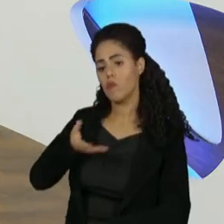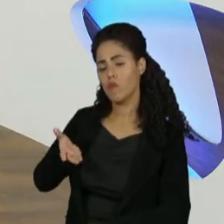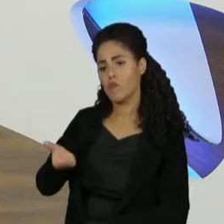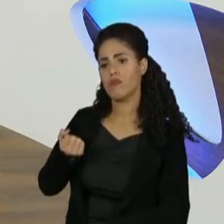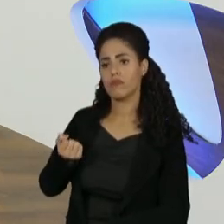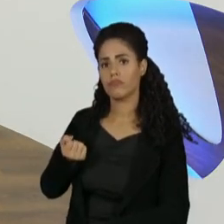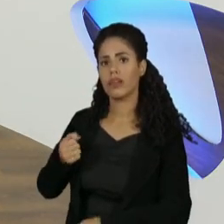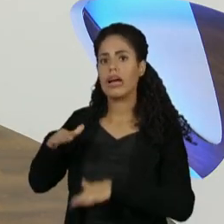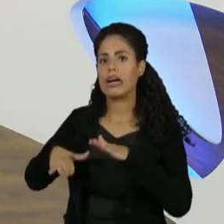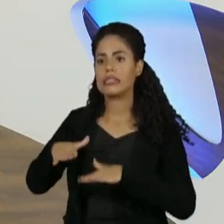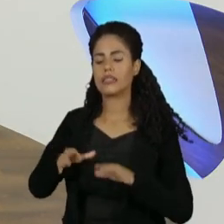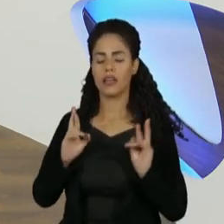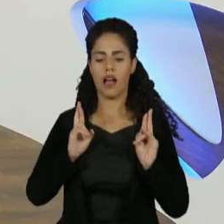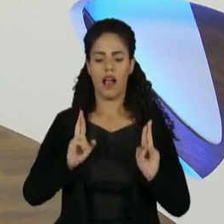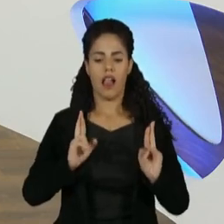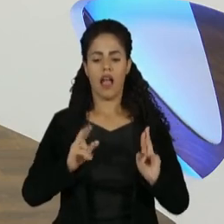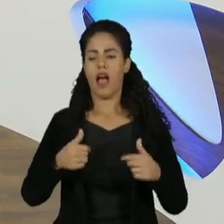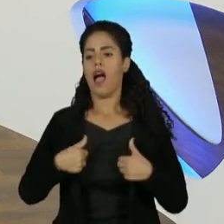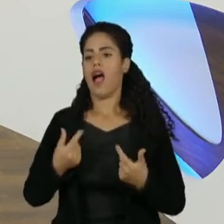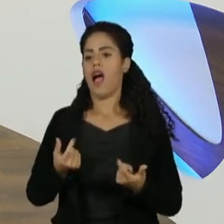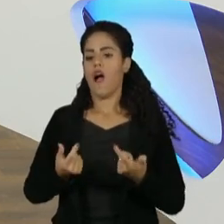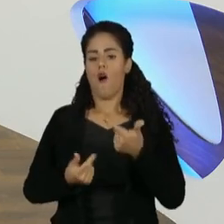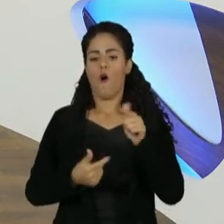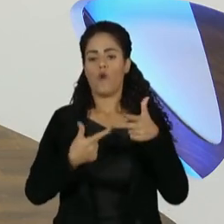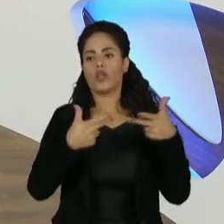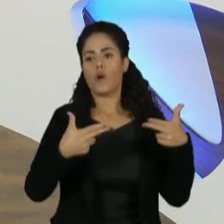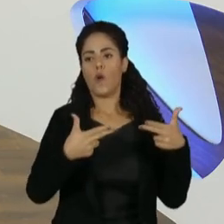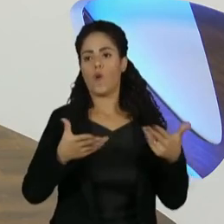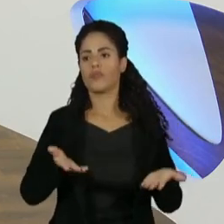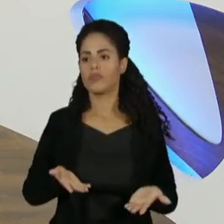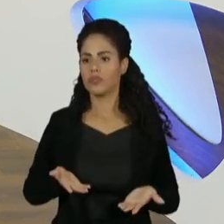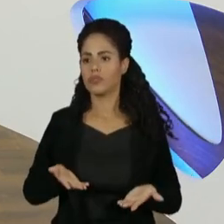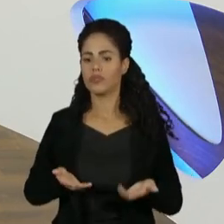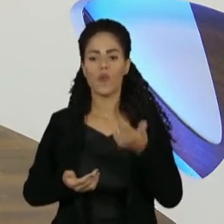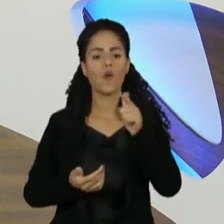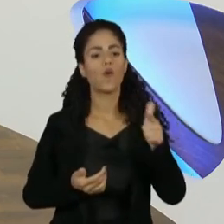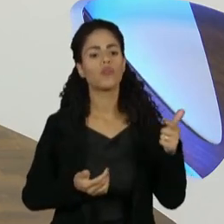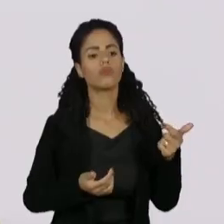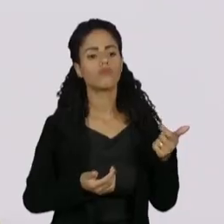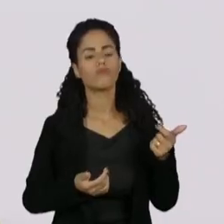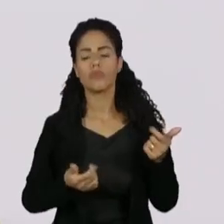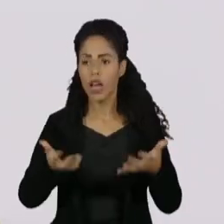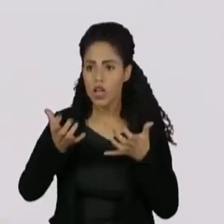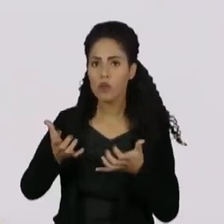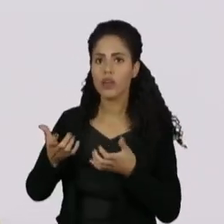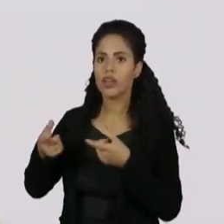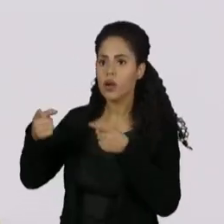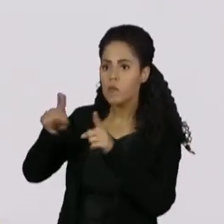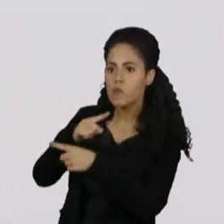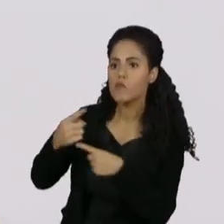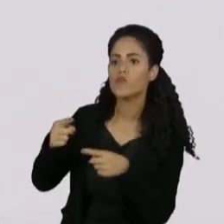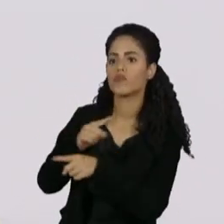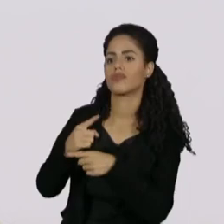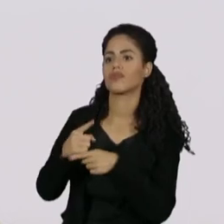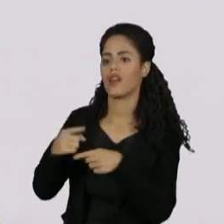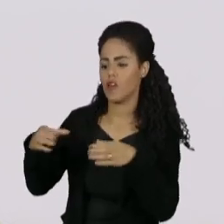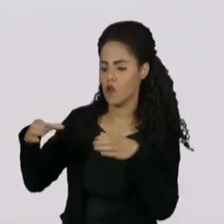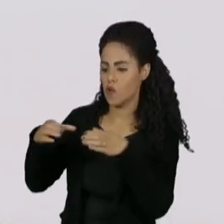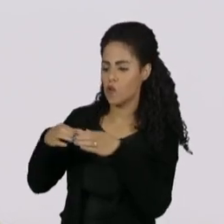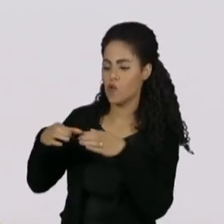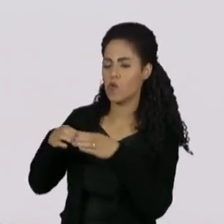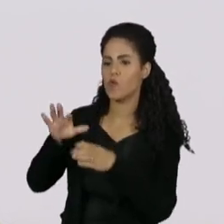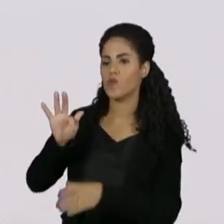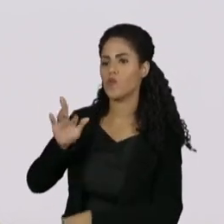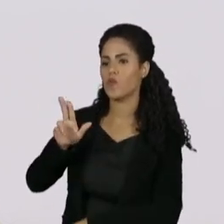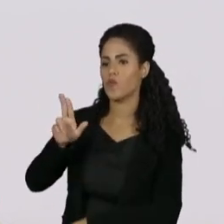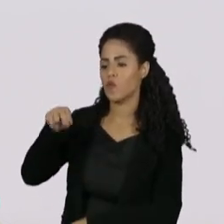de enxergar em um outro herói alguém que a gente quisesse ser. Até surgir o fundo do quintal. Quando eu